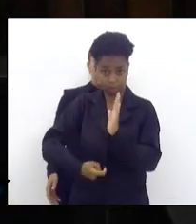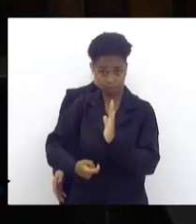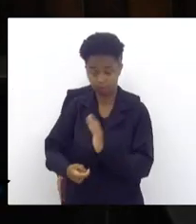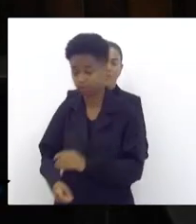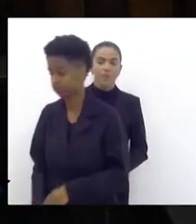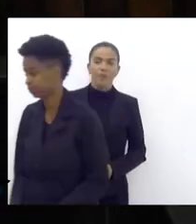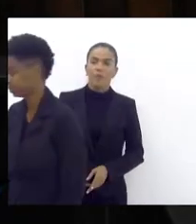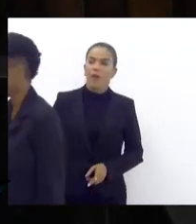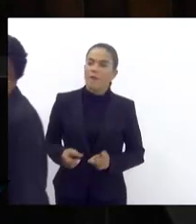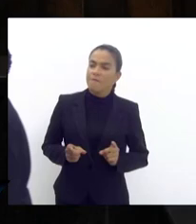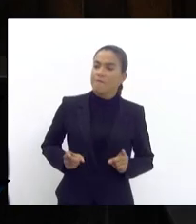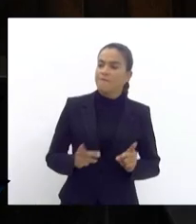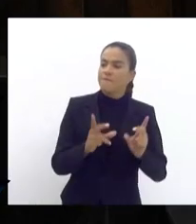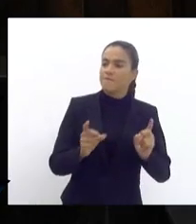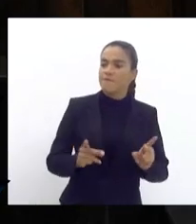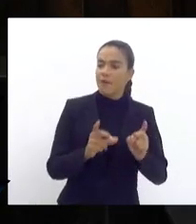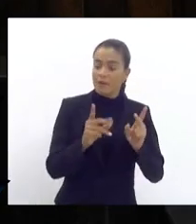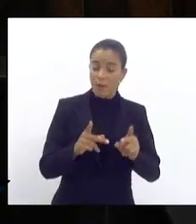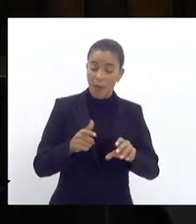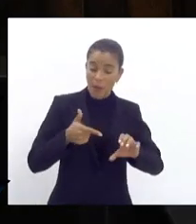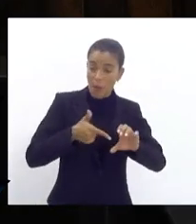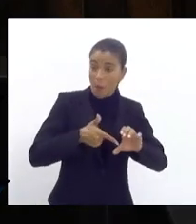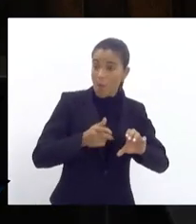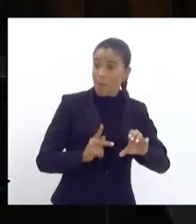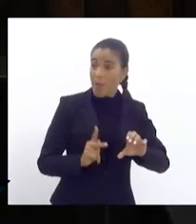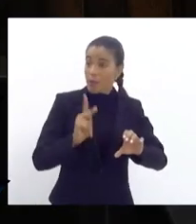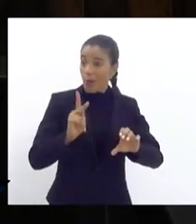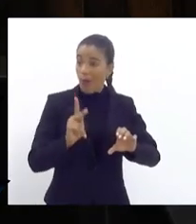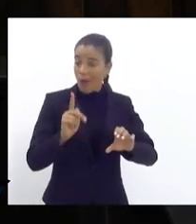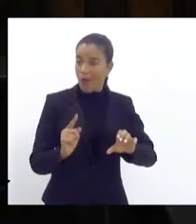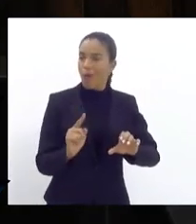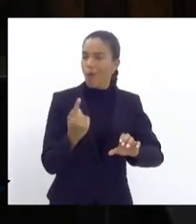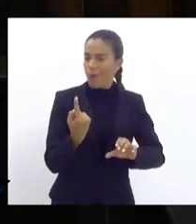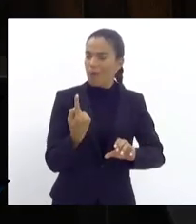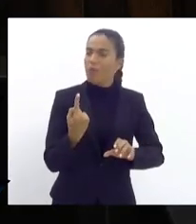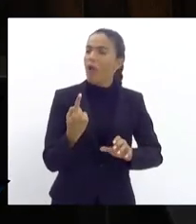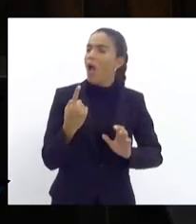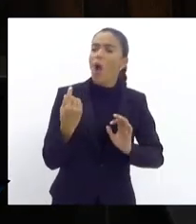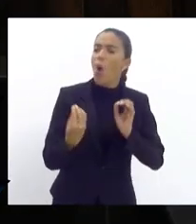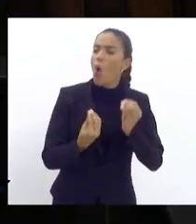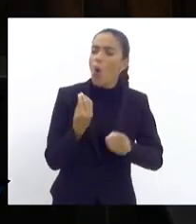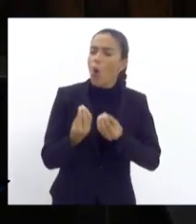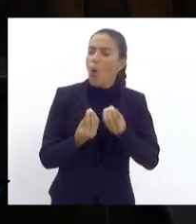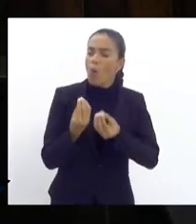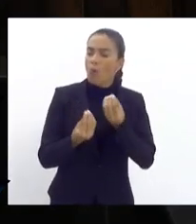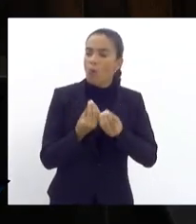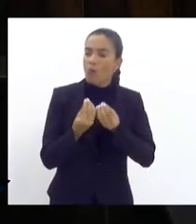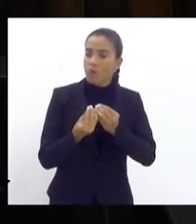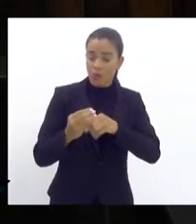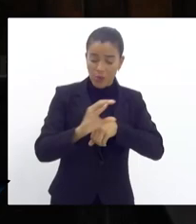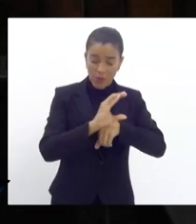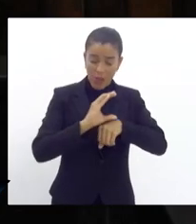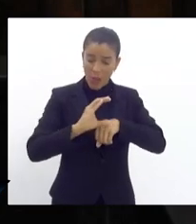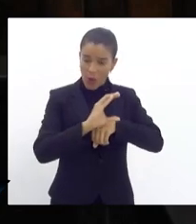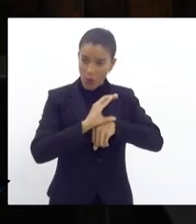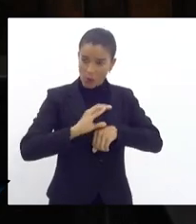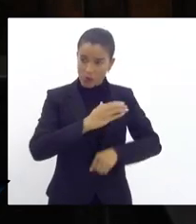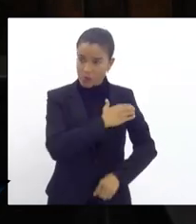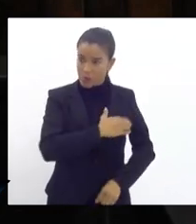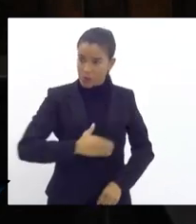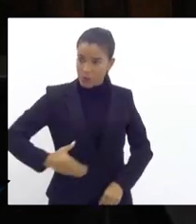de minerais, e o petróleo é um deles, previsto aonde? Na Constituição da República,